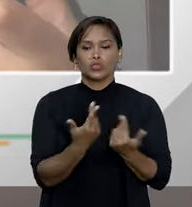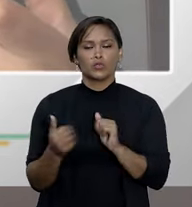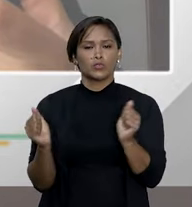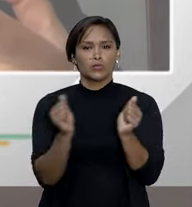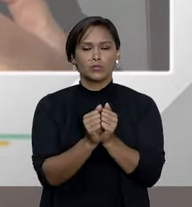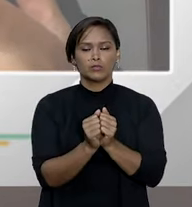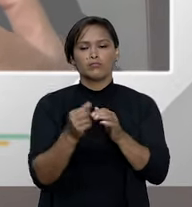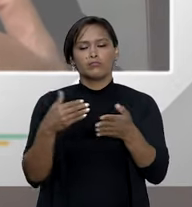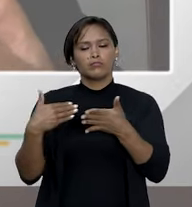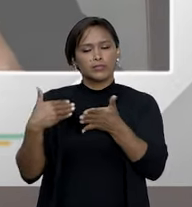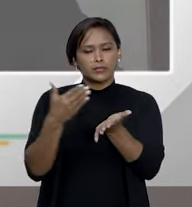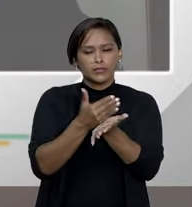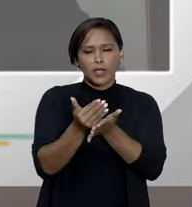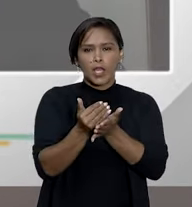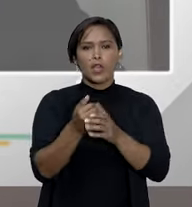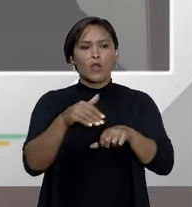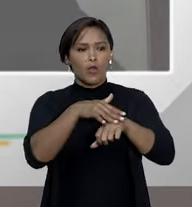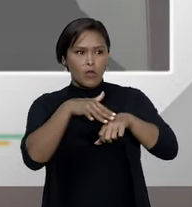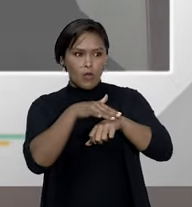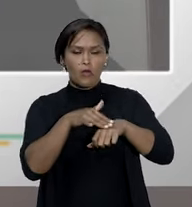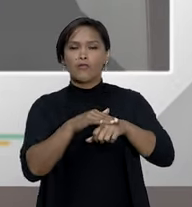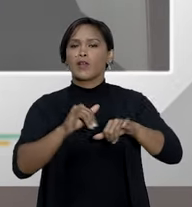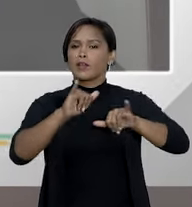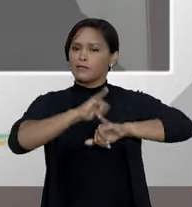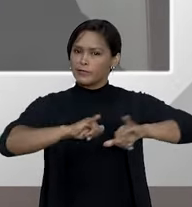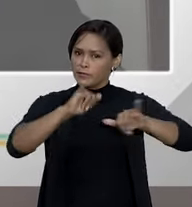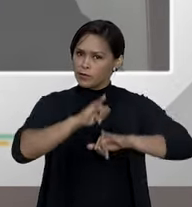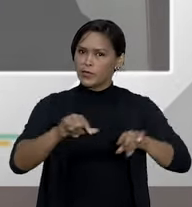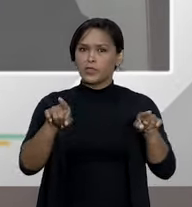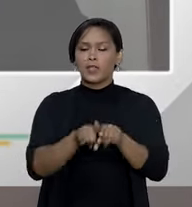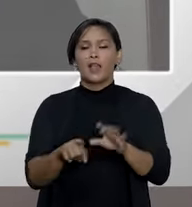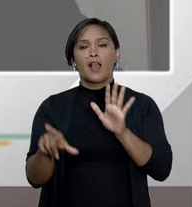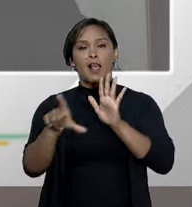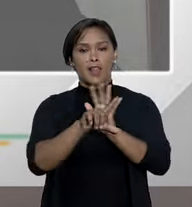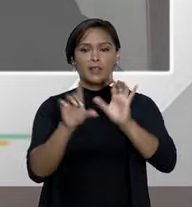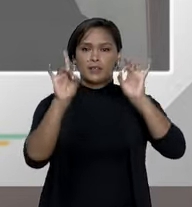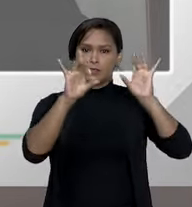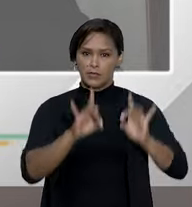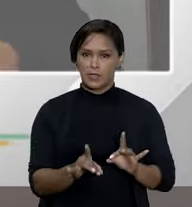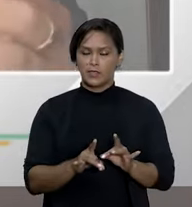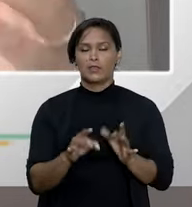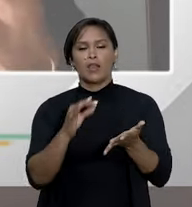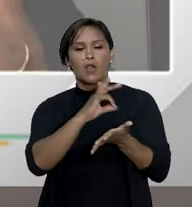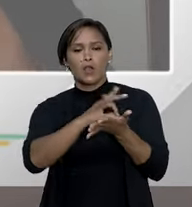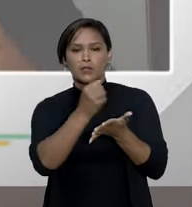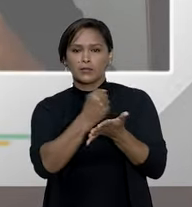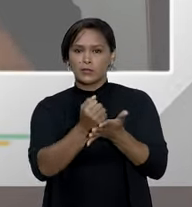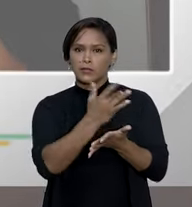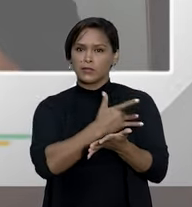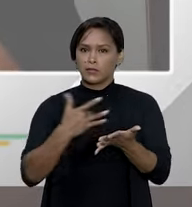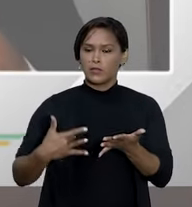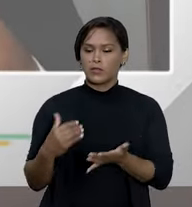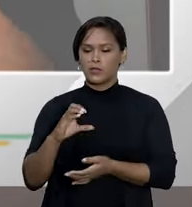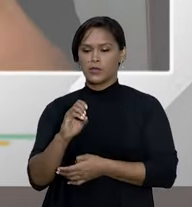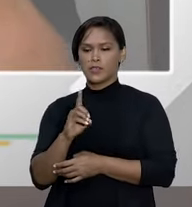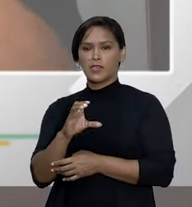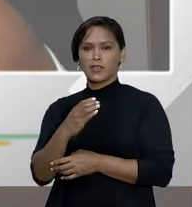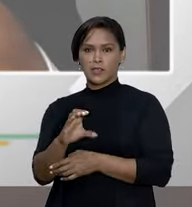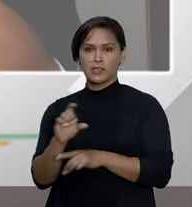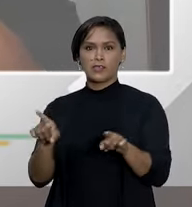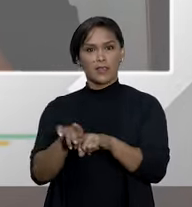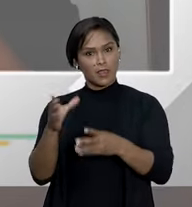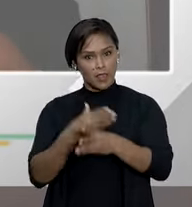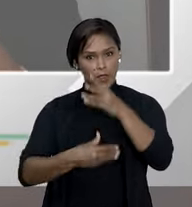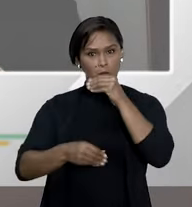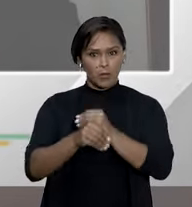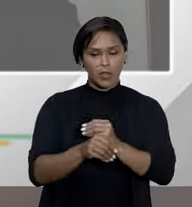o que a doutrina chama de diálogo das fontes. Existe a lei especial, que é a lei dos planos de saúde, e existe o CDC, e